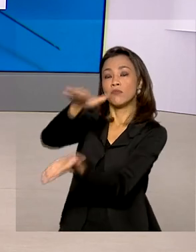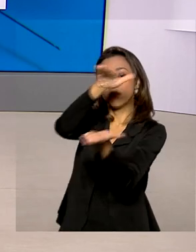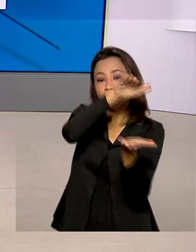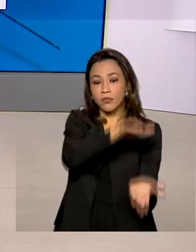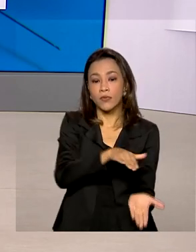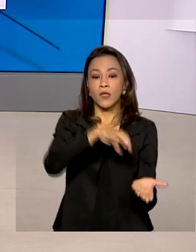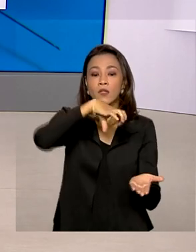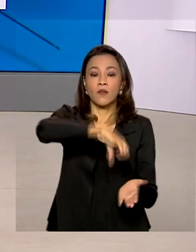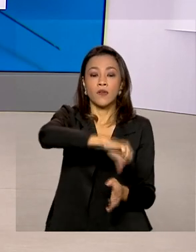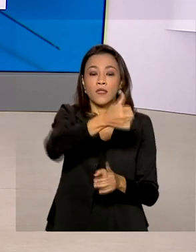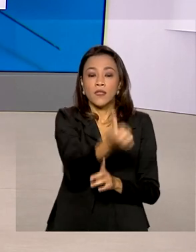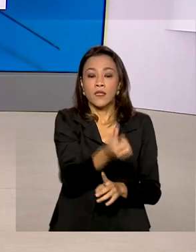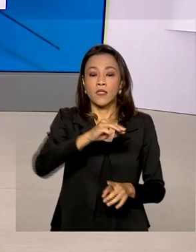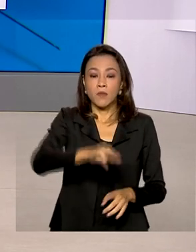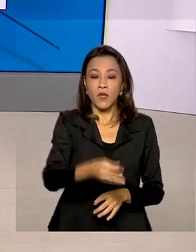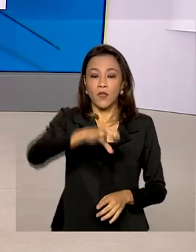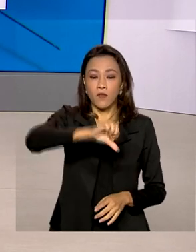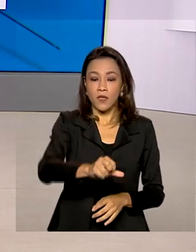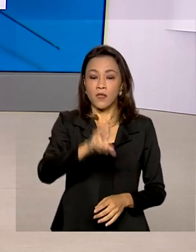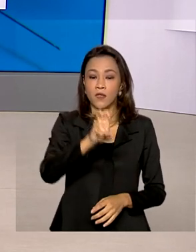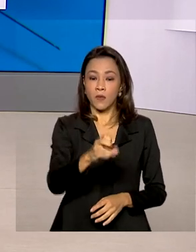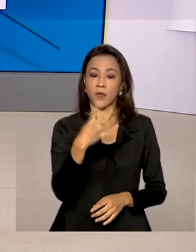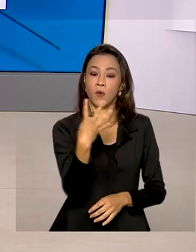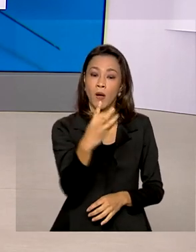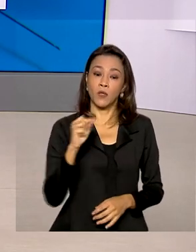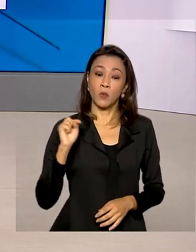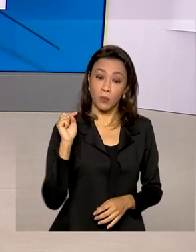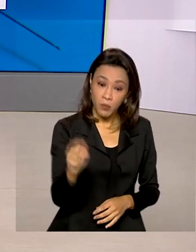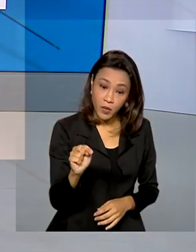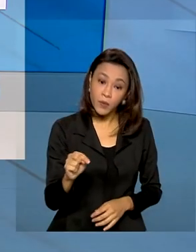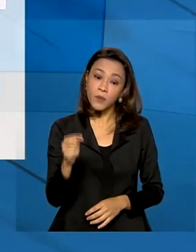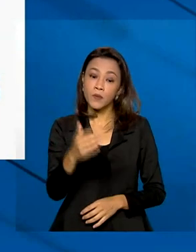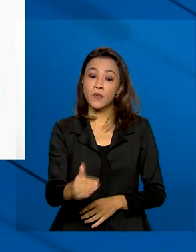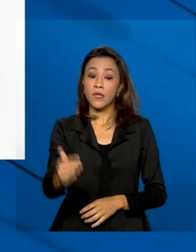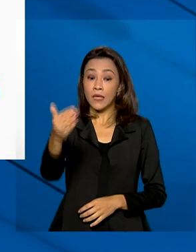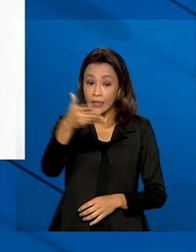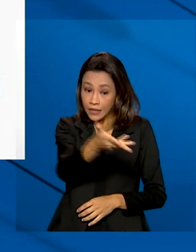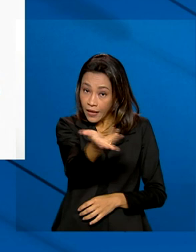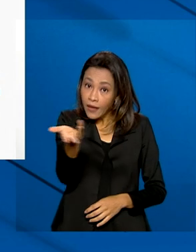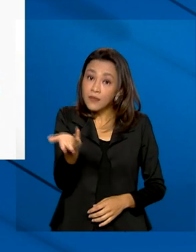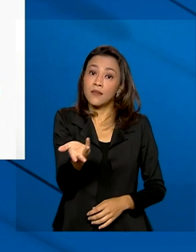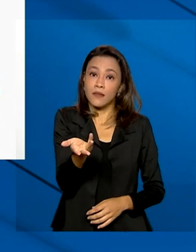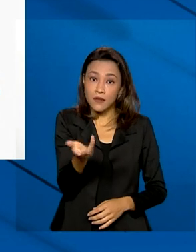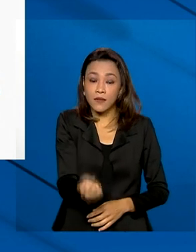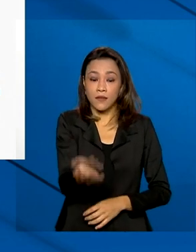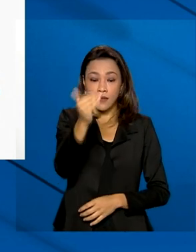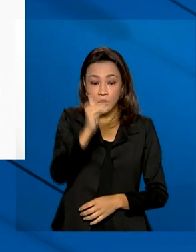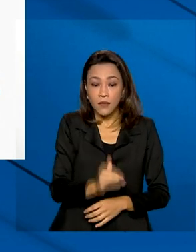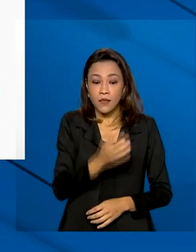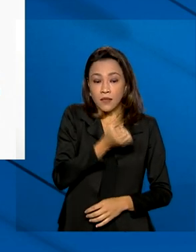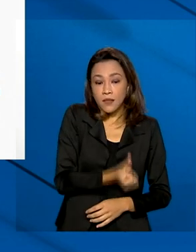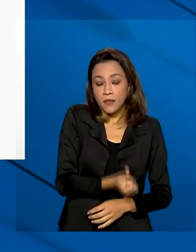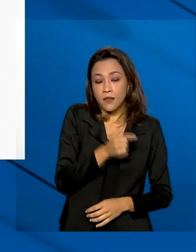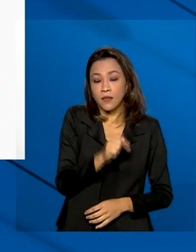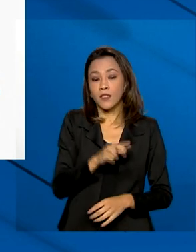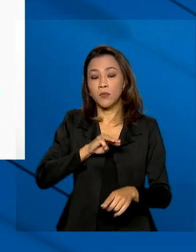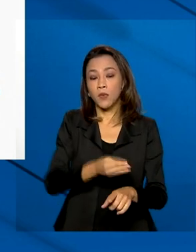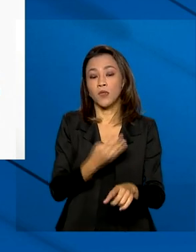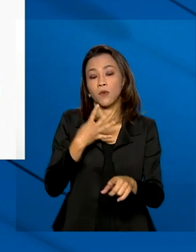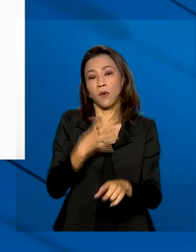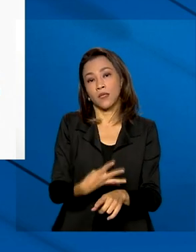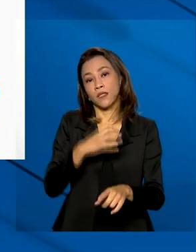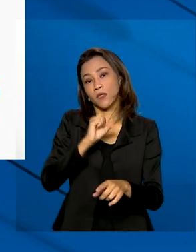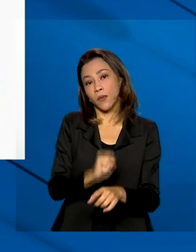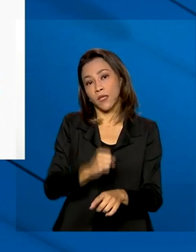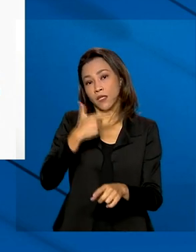96 milhões 954 mil doses de vacina. Dessas doses, 67 milhões 482